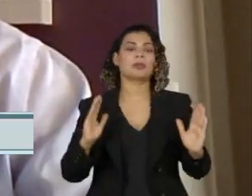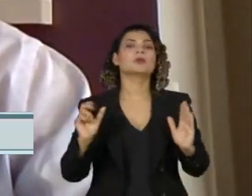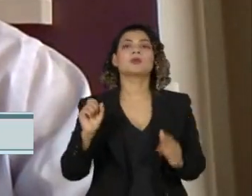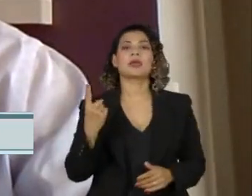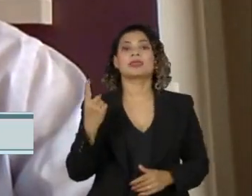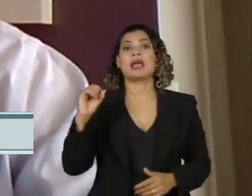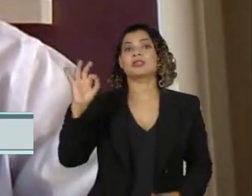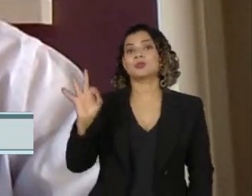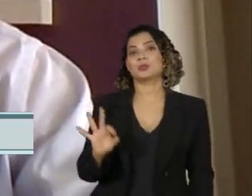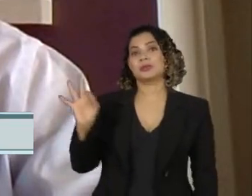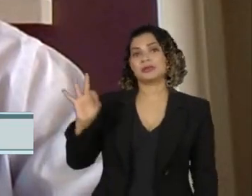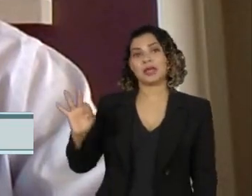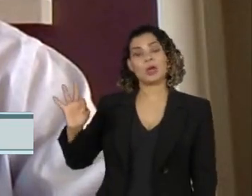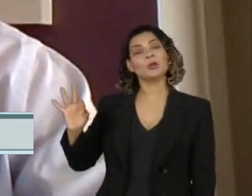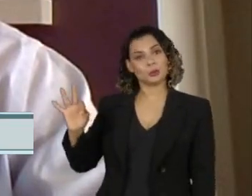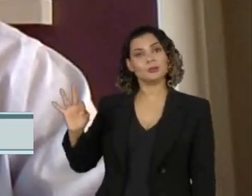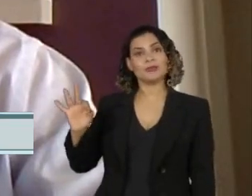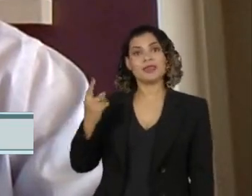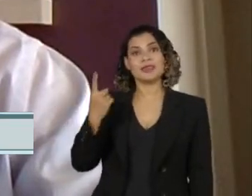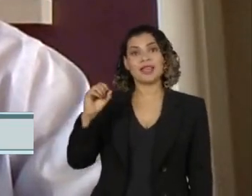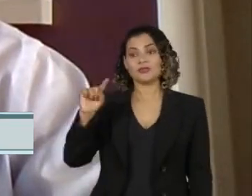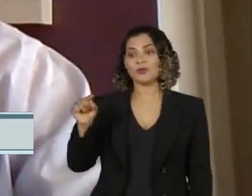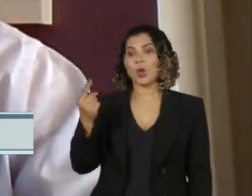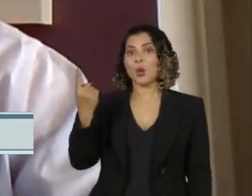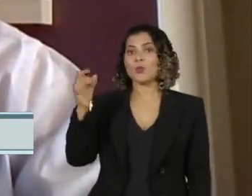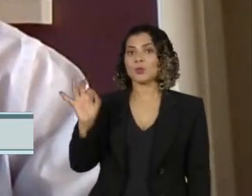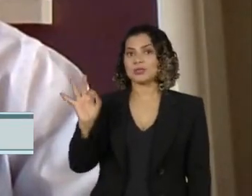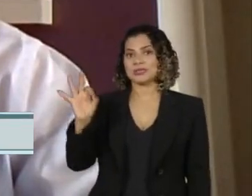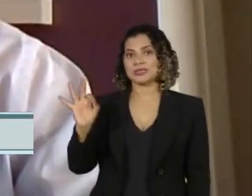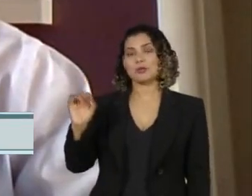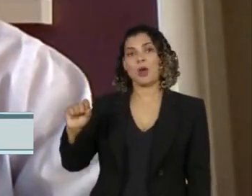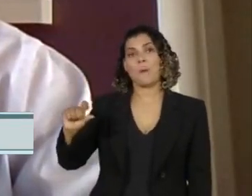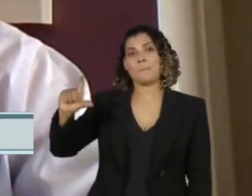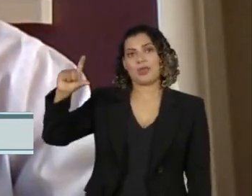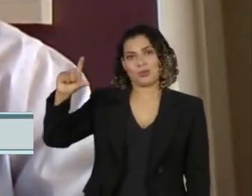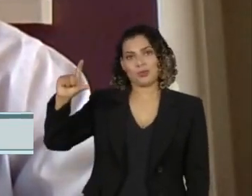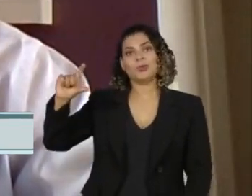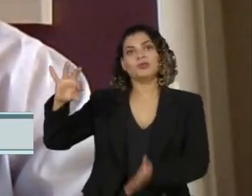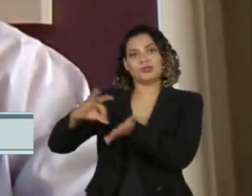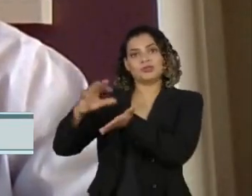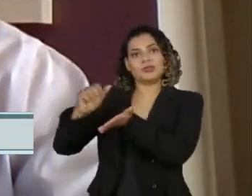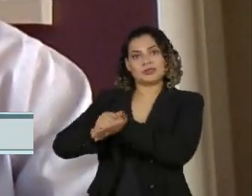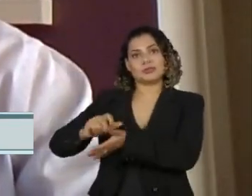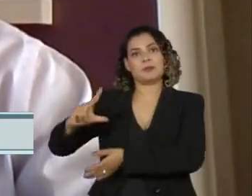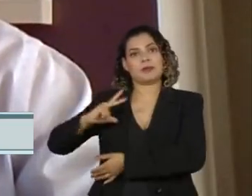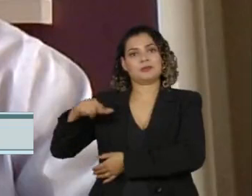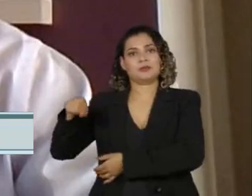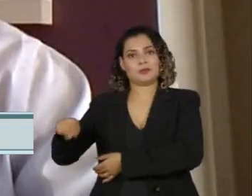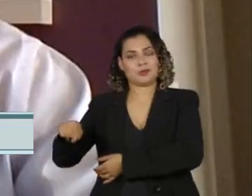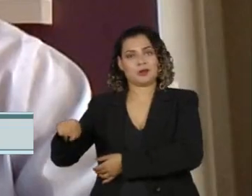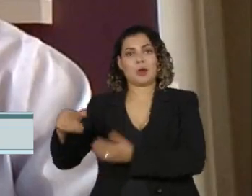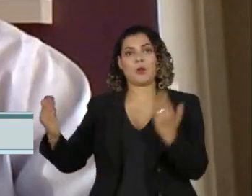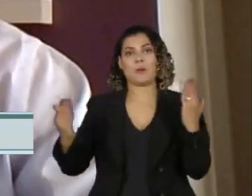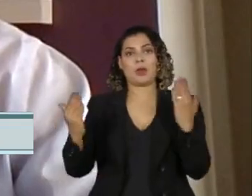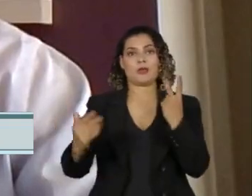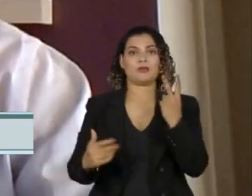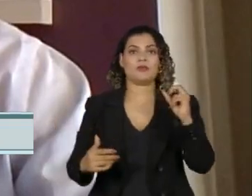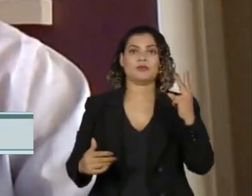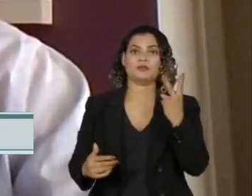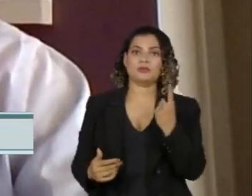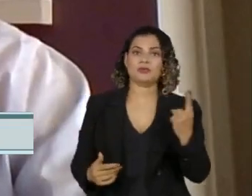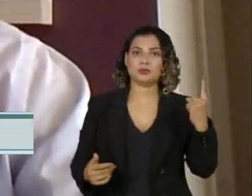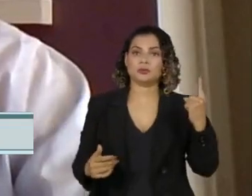10%, 10,1% em relação aos dados de 2021, o que mostra que a